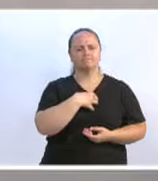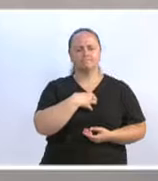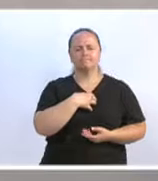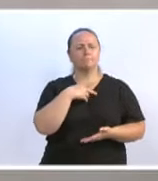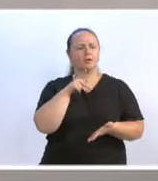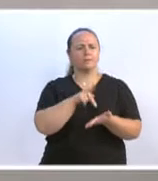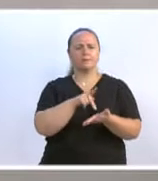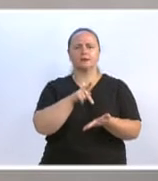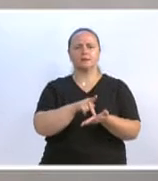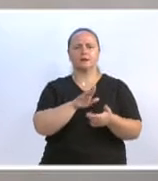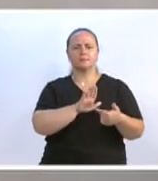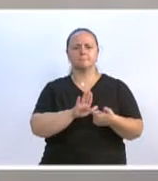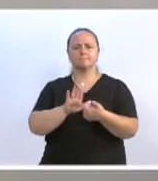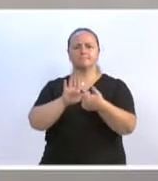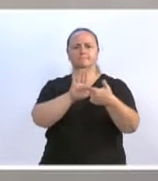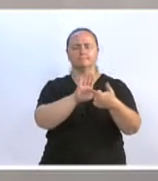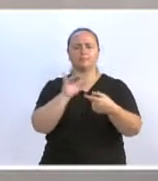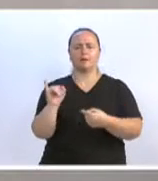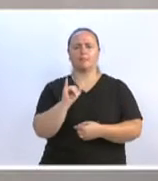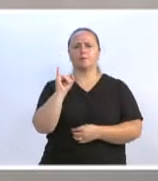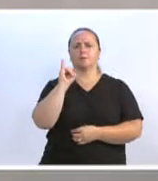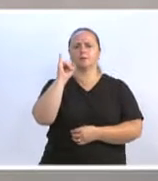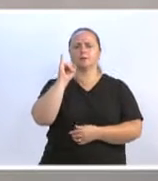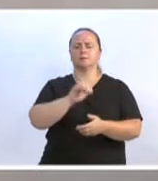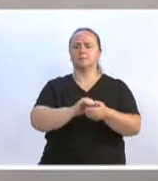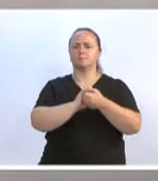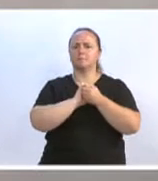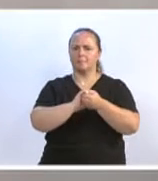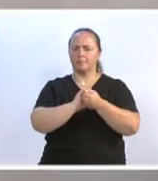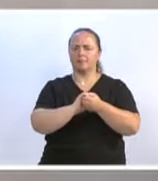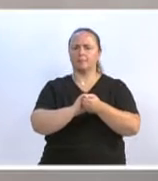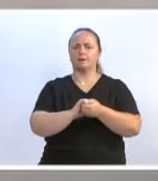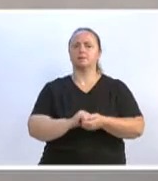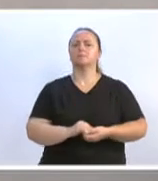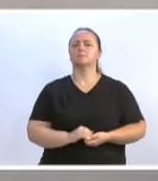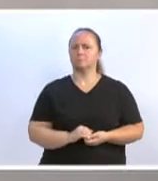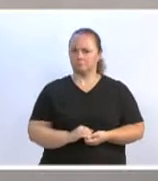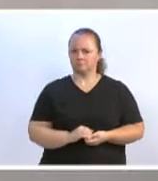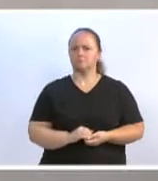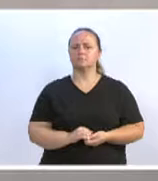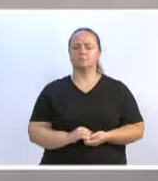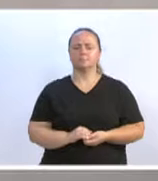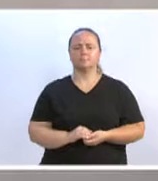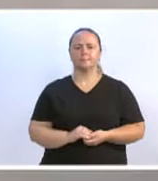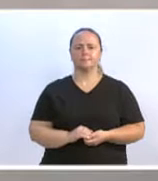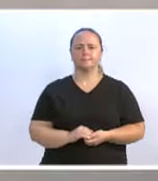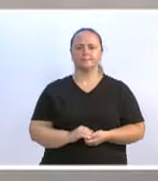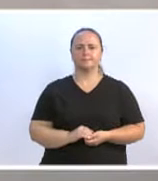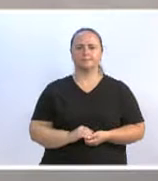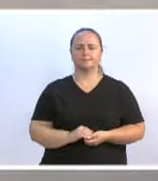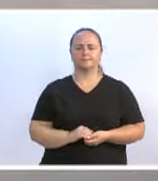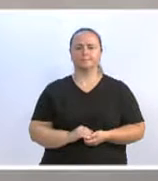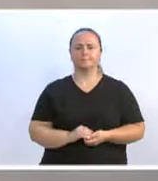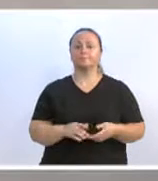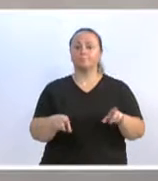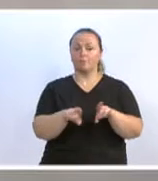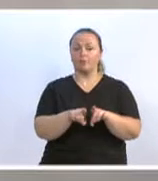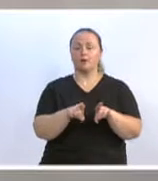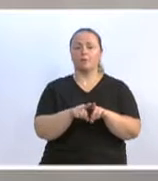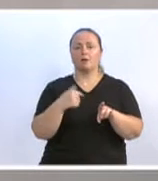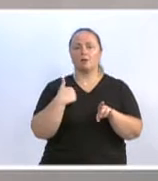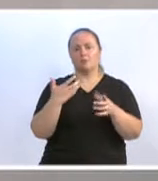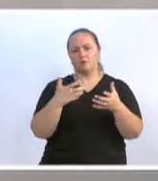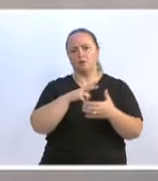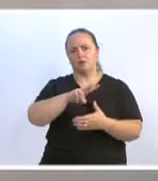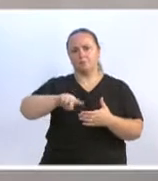verdade como um ponto norte na sua vida. Parabéns, vereador Marcelo Lanzarim. Senhores, eu gostaria de também trazer aqui à